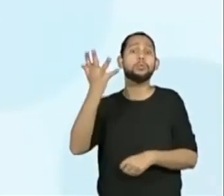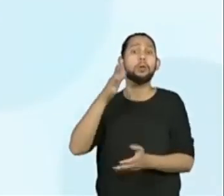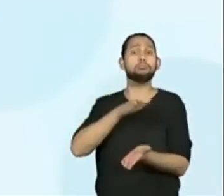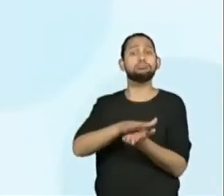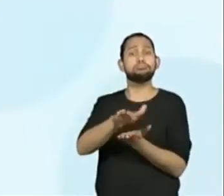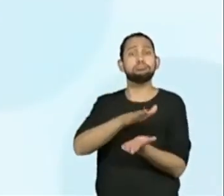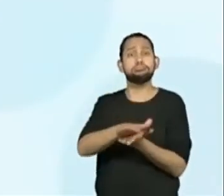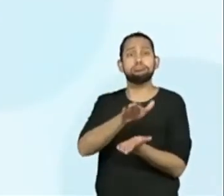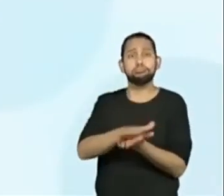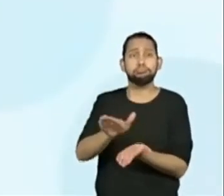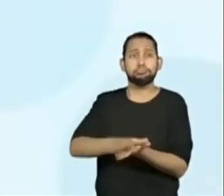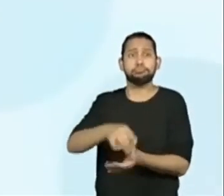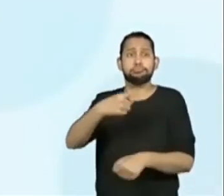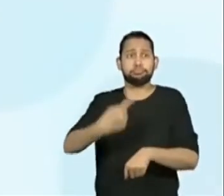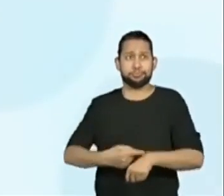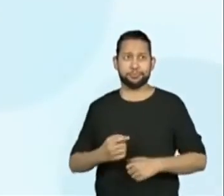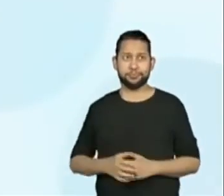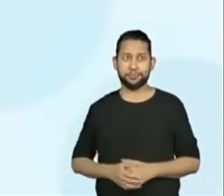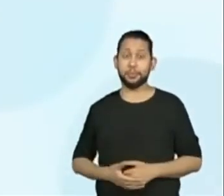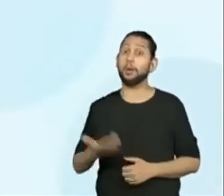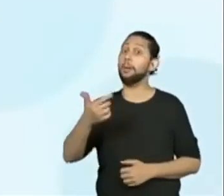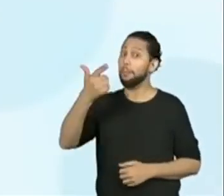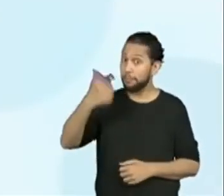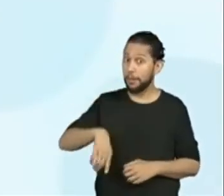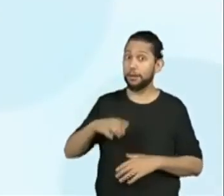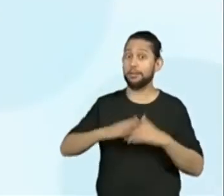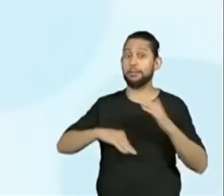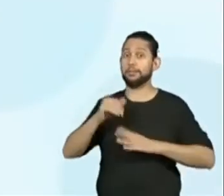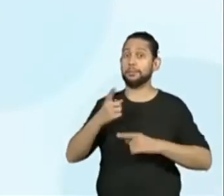comentado. Mais algumas habilidades.